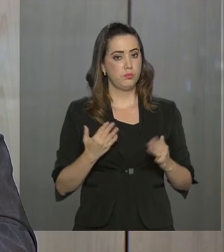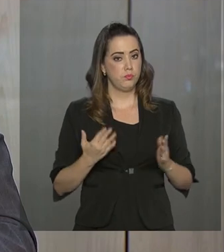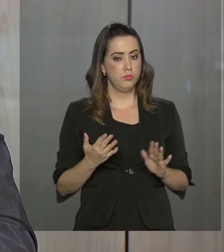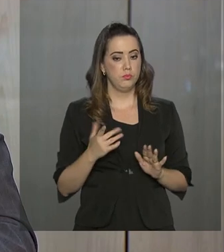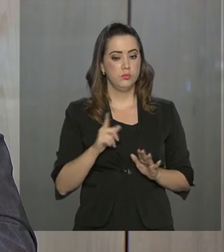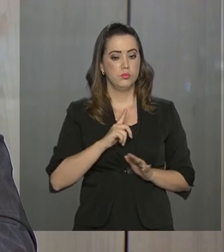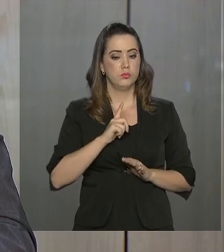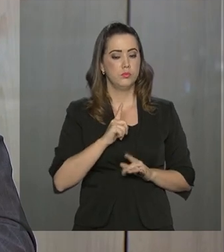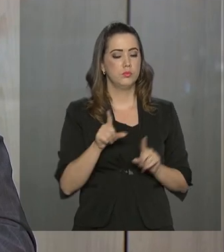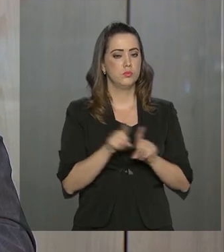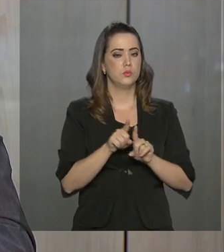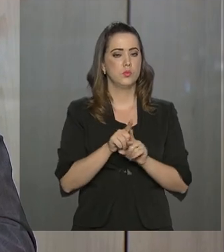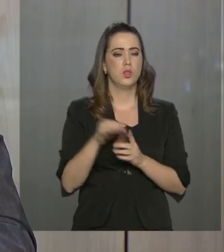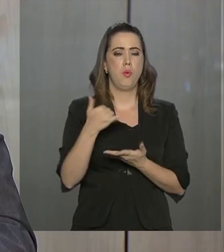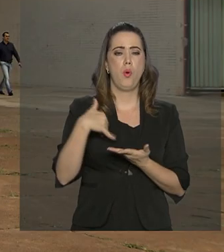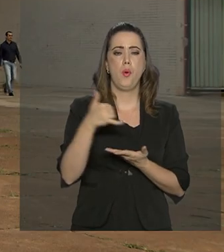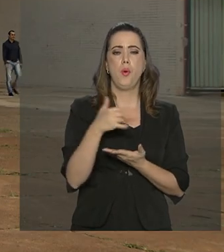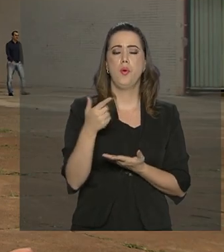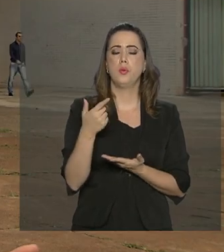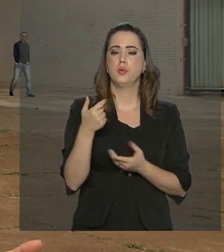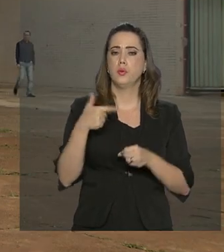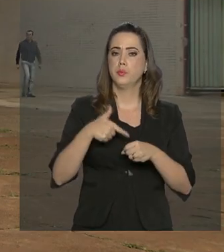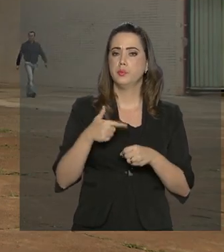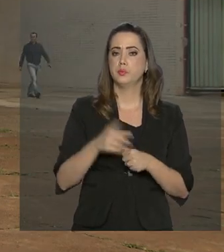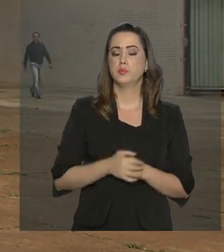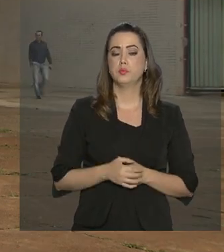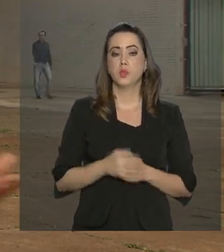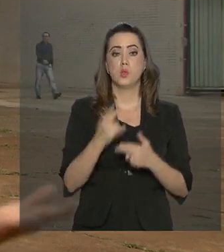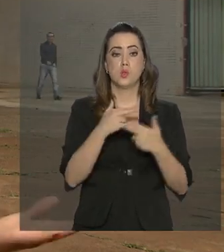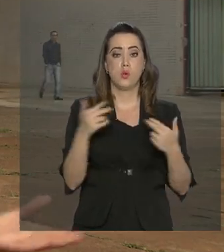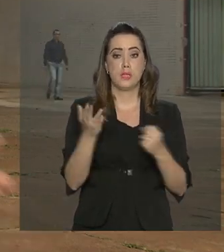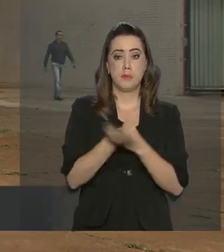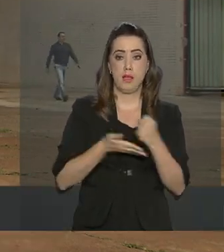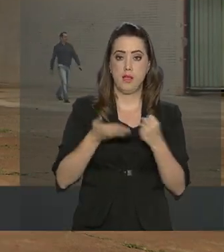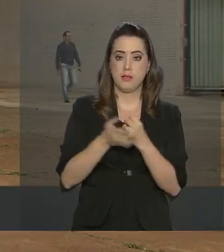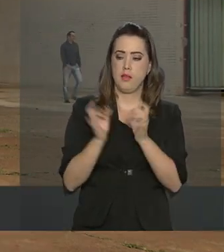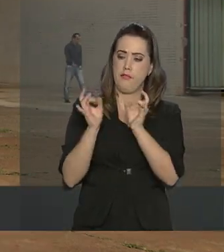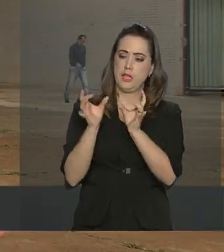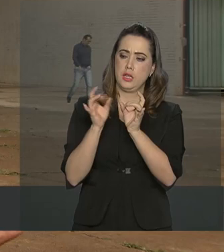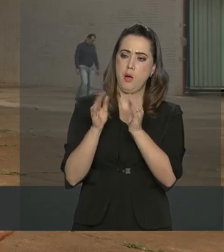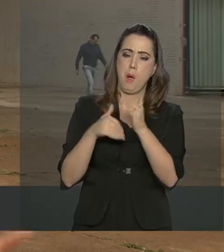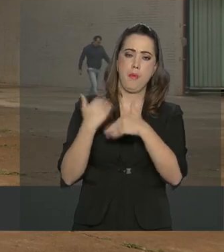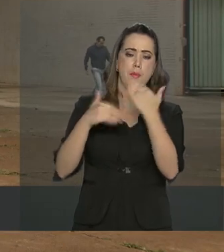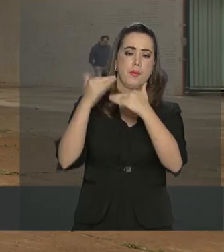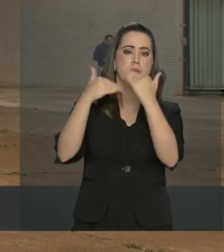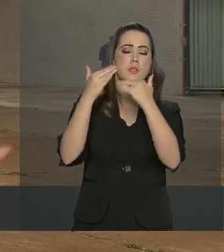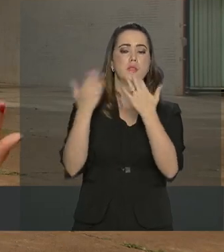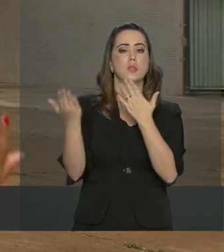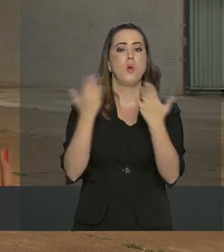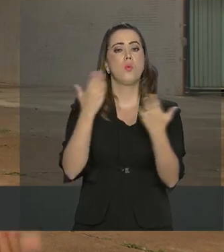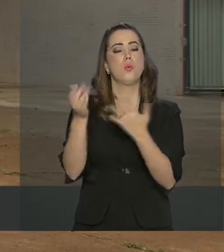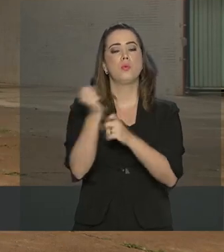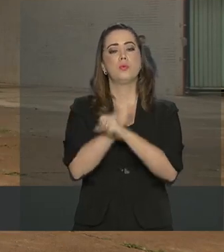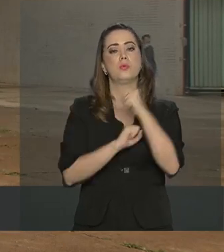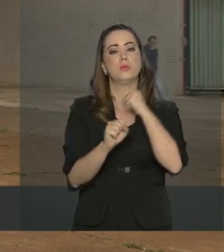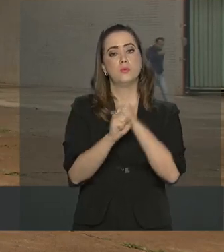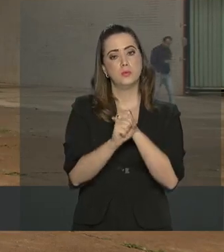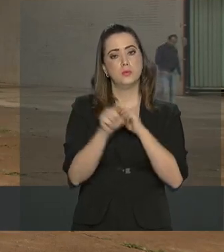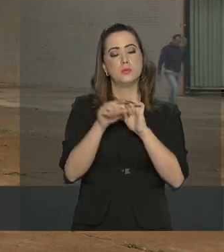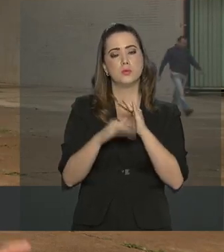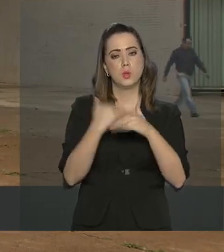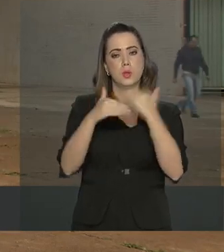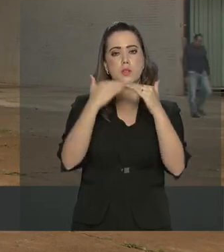também óleos combustíveis. A venda de produtos básicos aumentou neste fevereiro em comparação com o do ano passado.